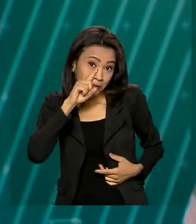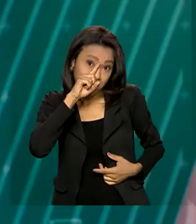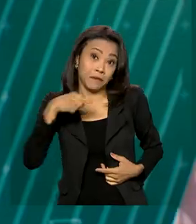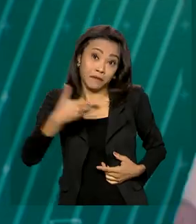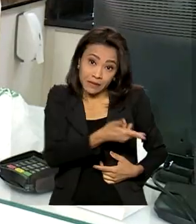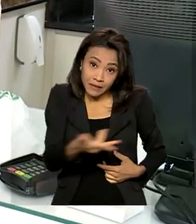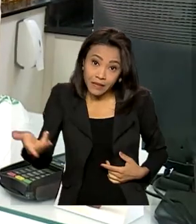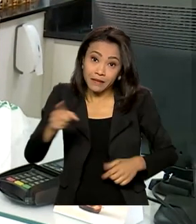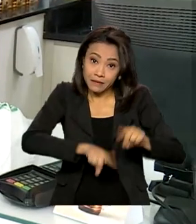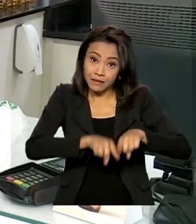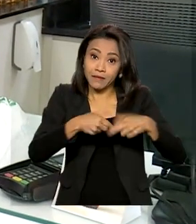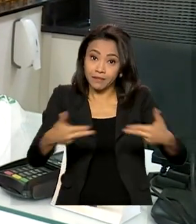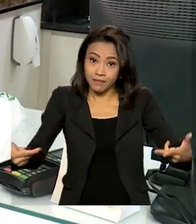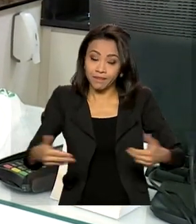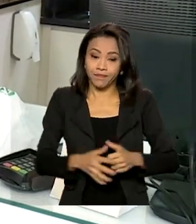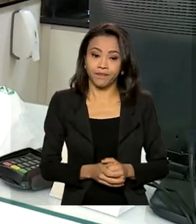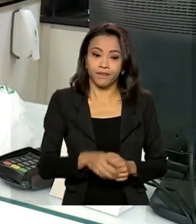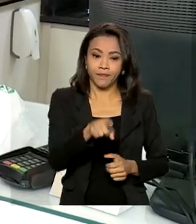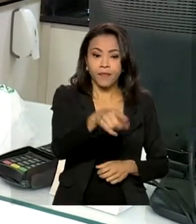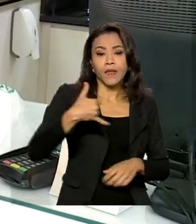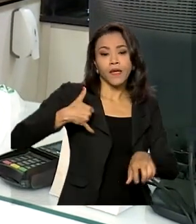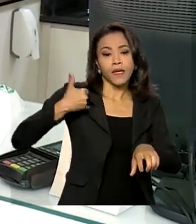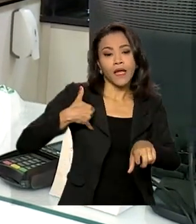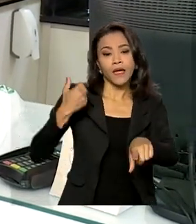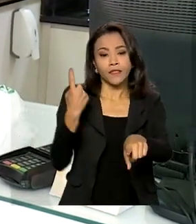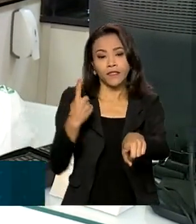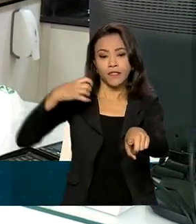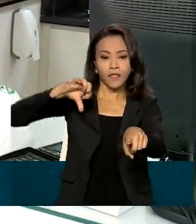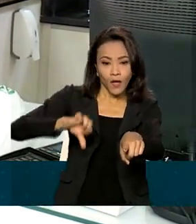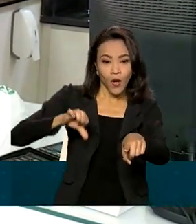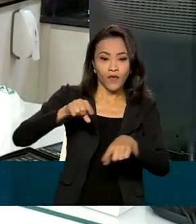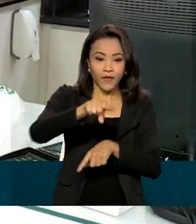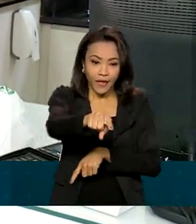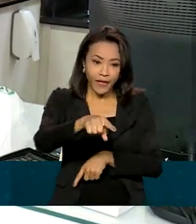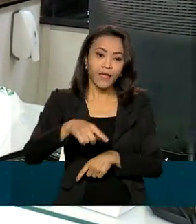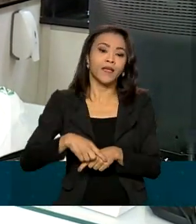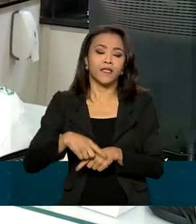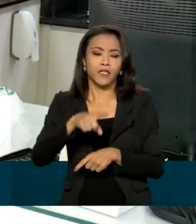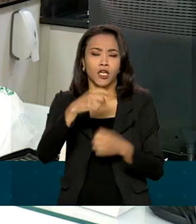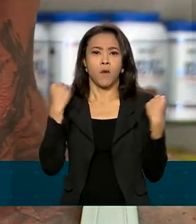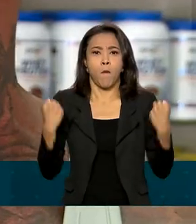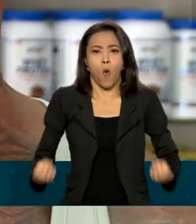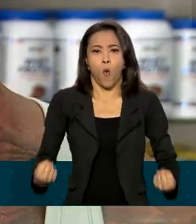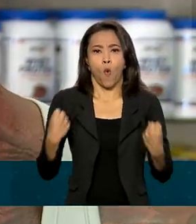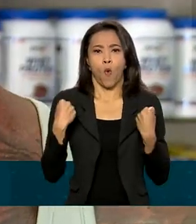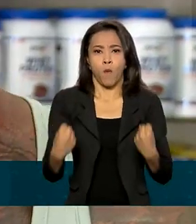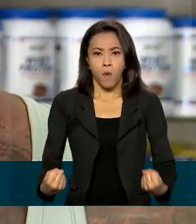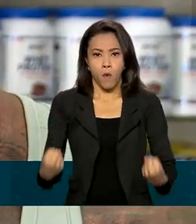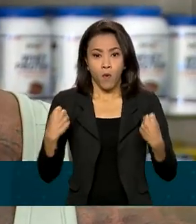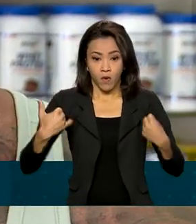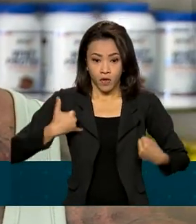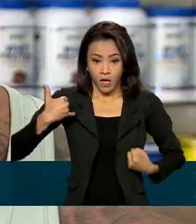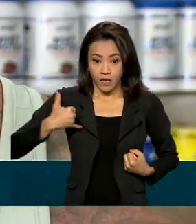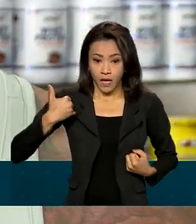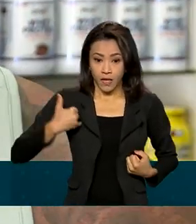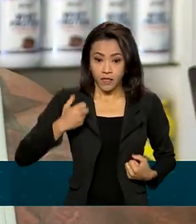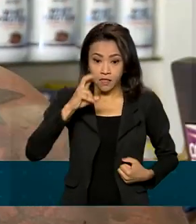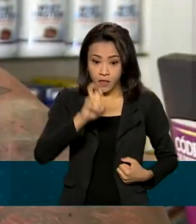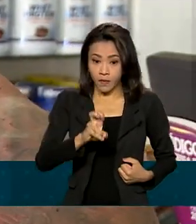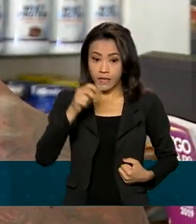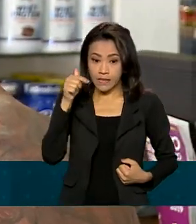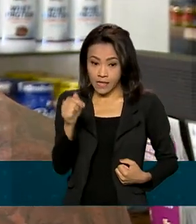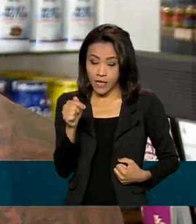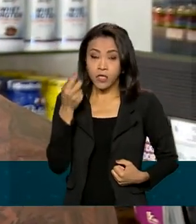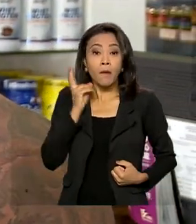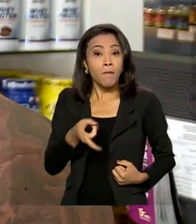produtos. Desde os 19 anos, Luiz Maurício é adepto da musculação. Hoje, aos 57, ele conta que